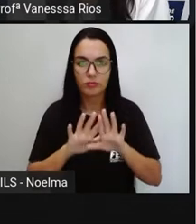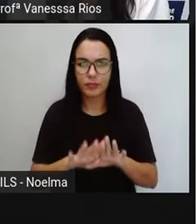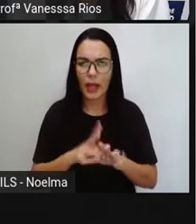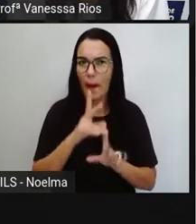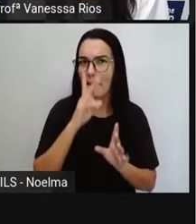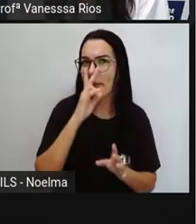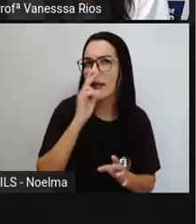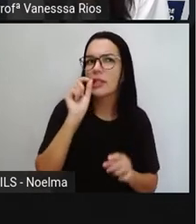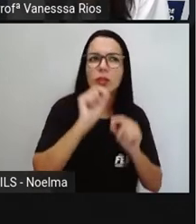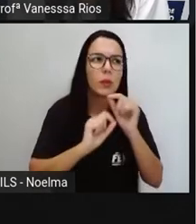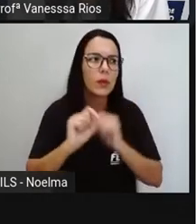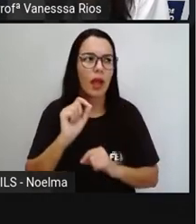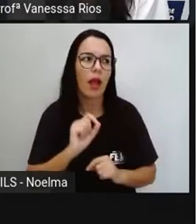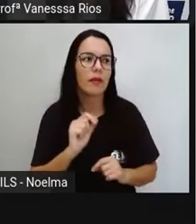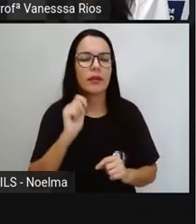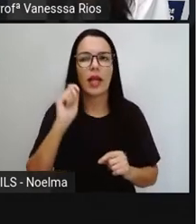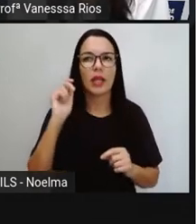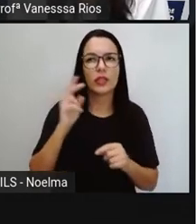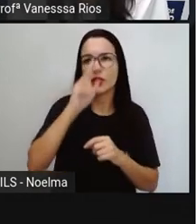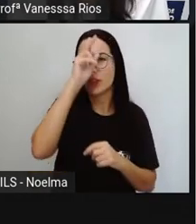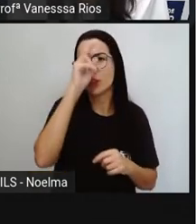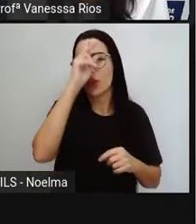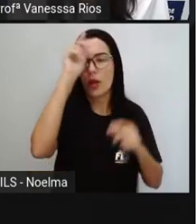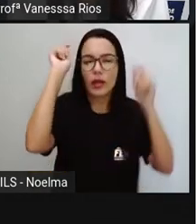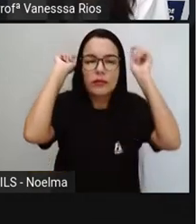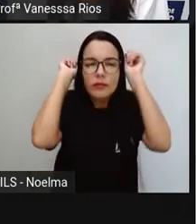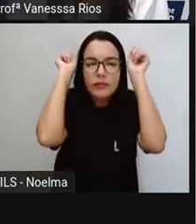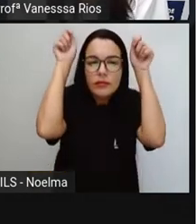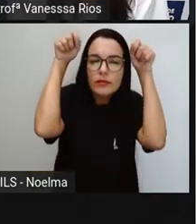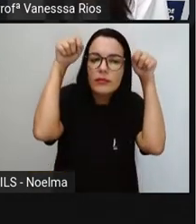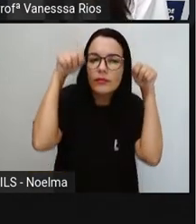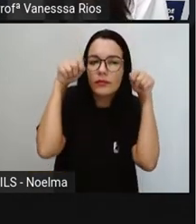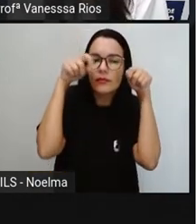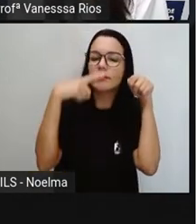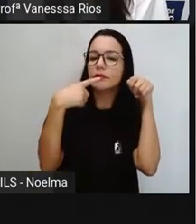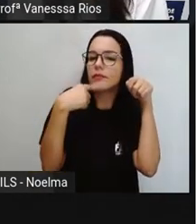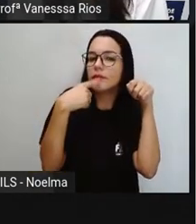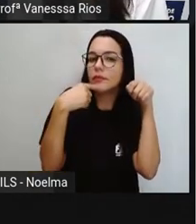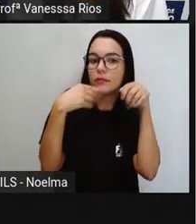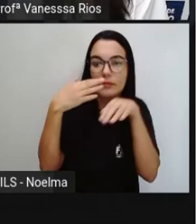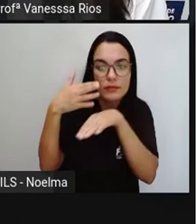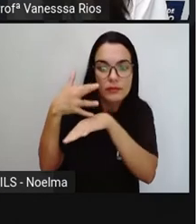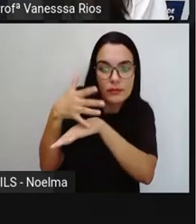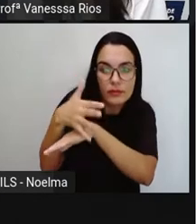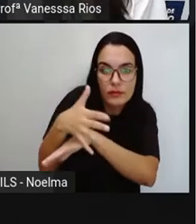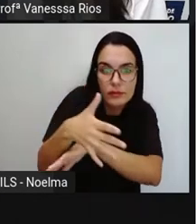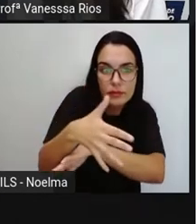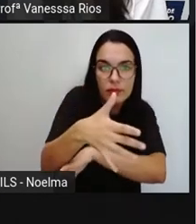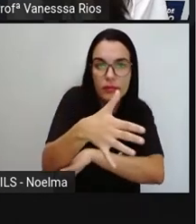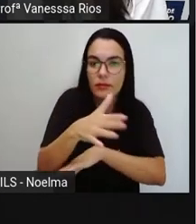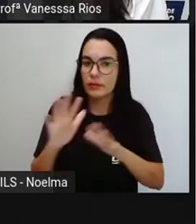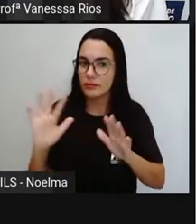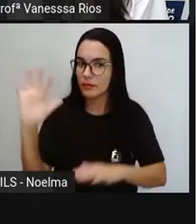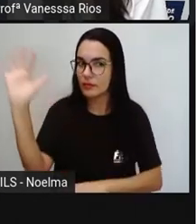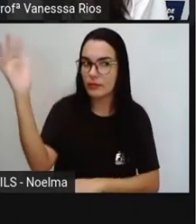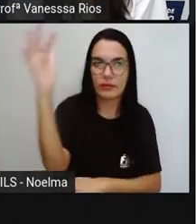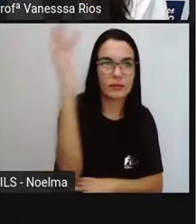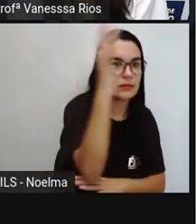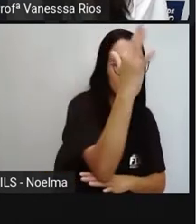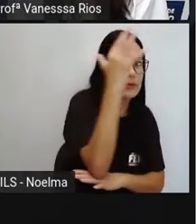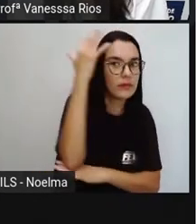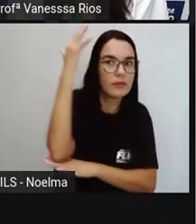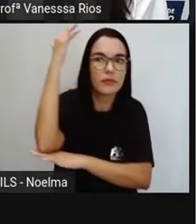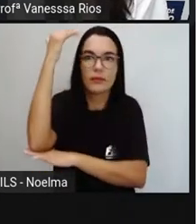Vermelho, ela adentrou na floresta gigante e se perdeu entre árvores imensas, borboletas,